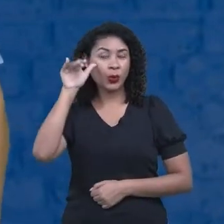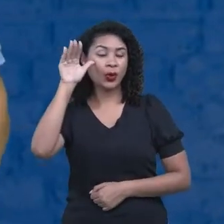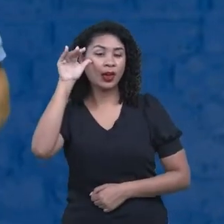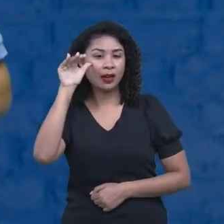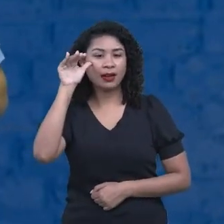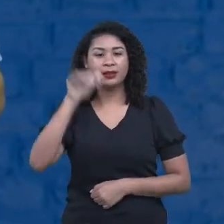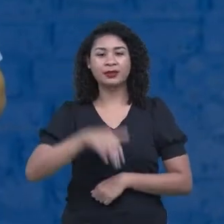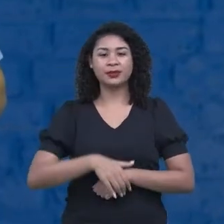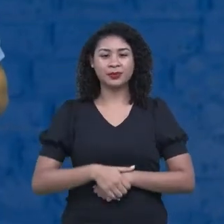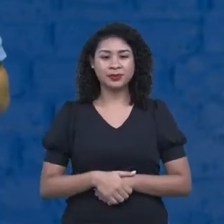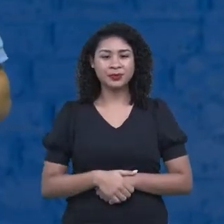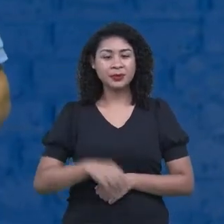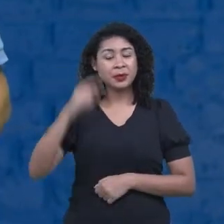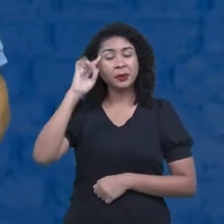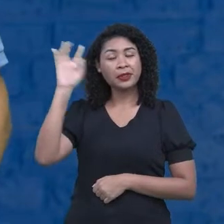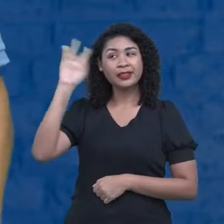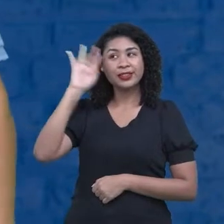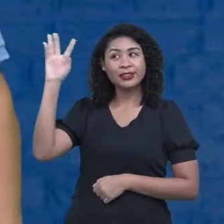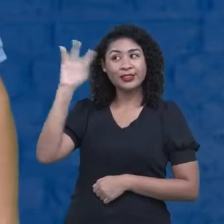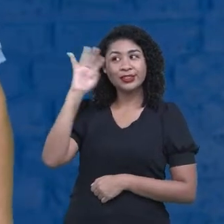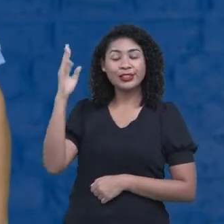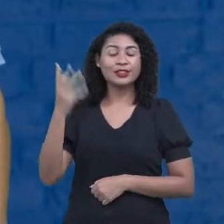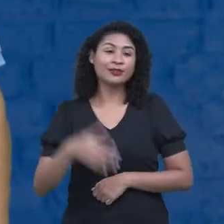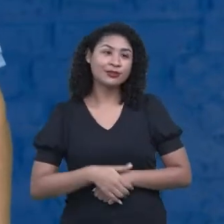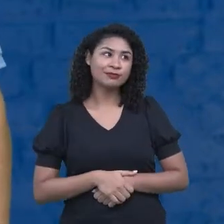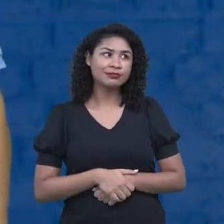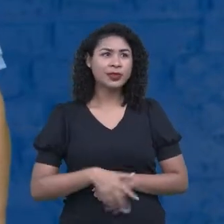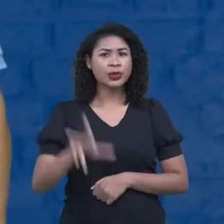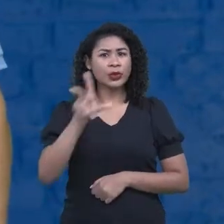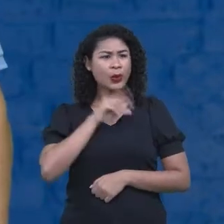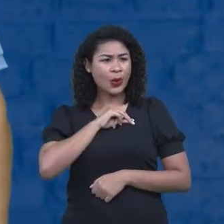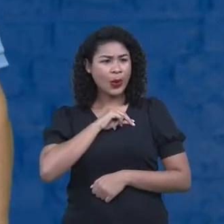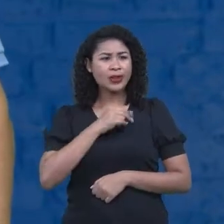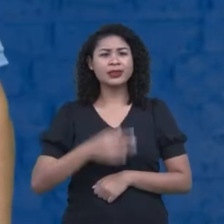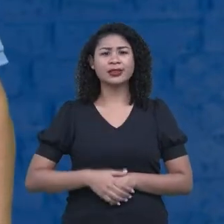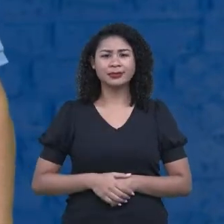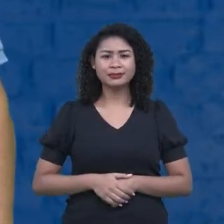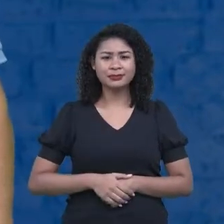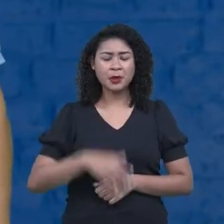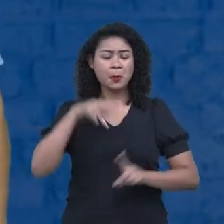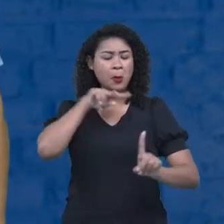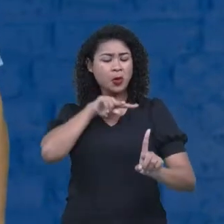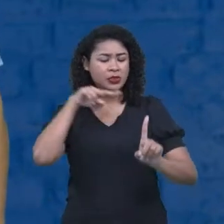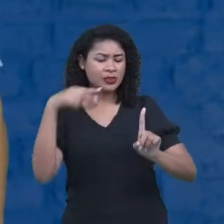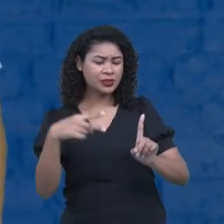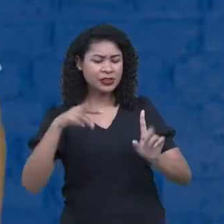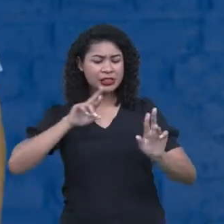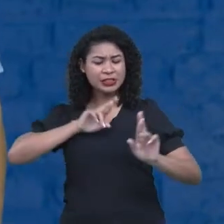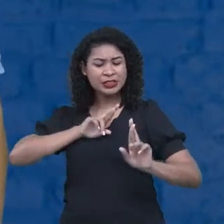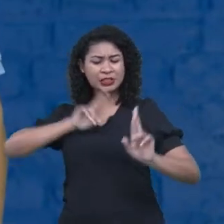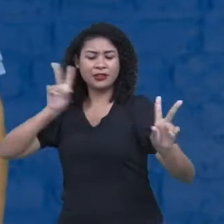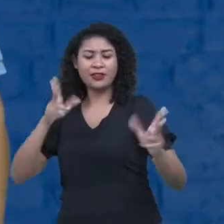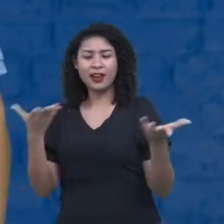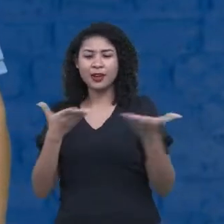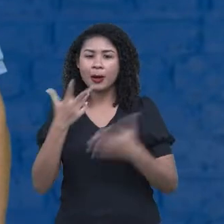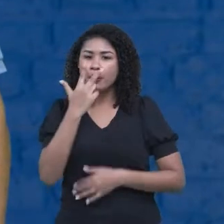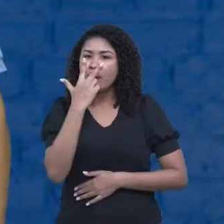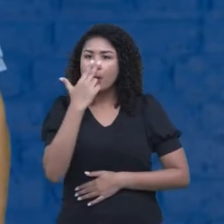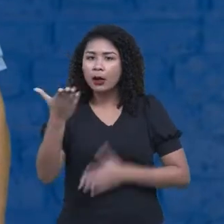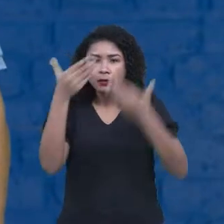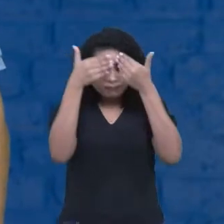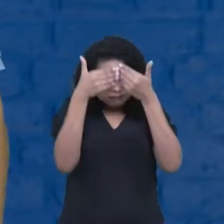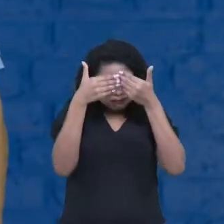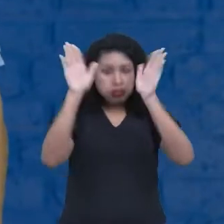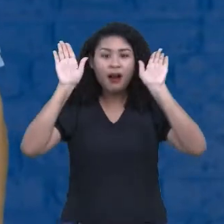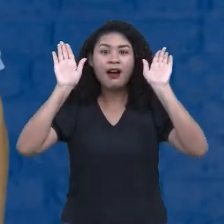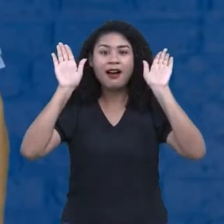reflexão. Ah, nossa, como foi diferente o meu olhar agora, depois que eu tirei a venda dos meus olhos, né?